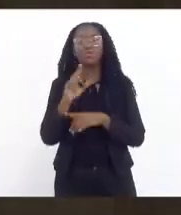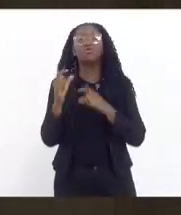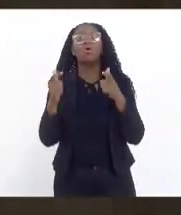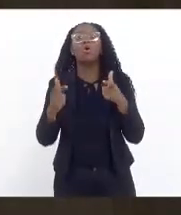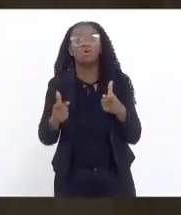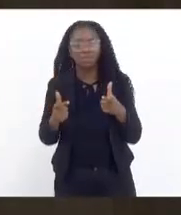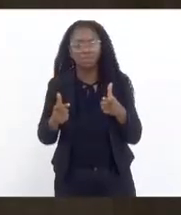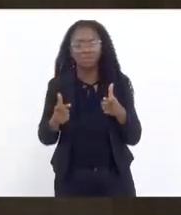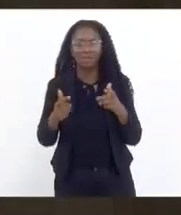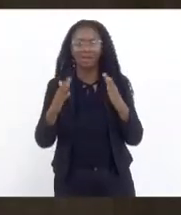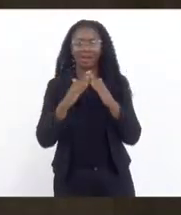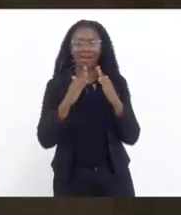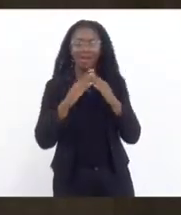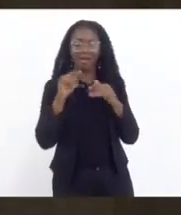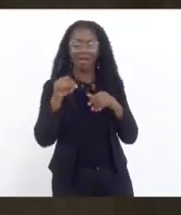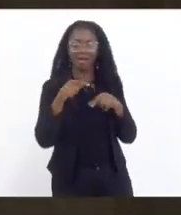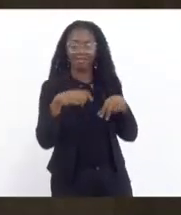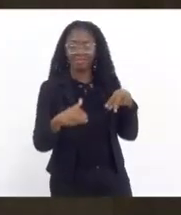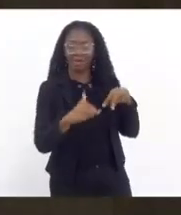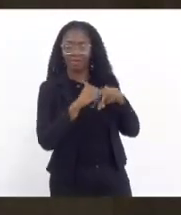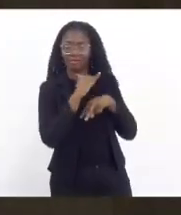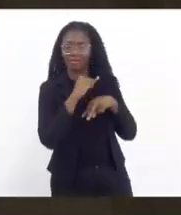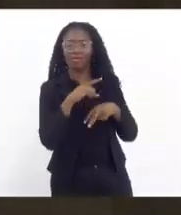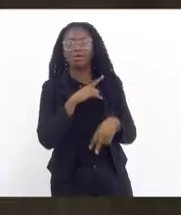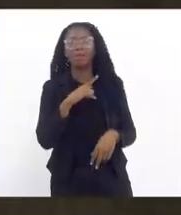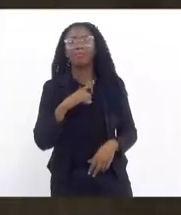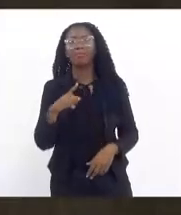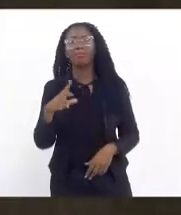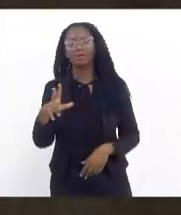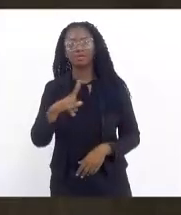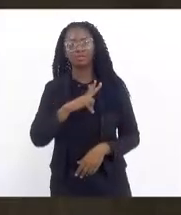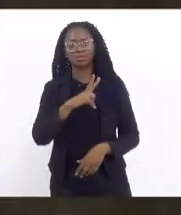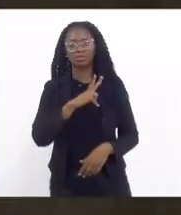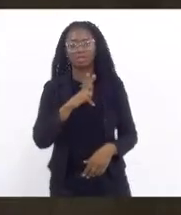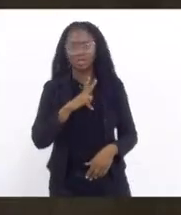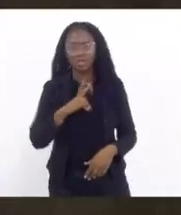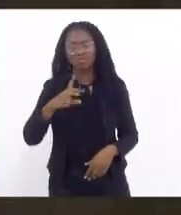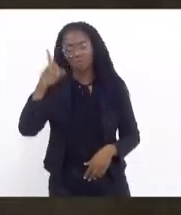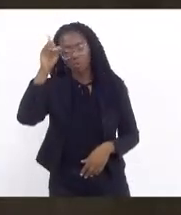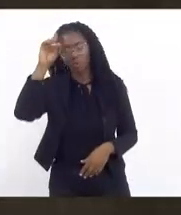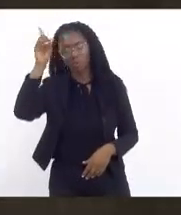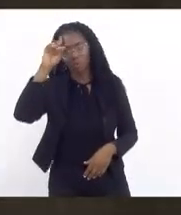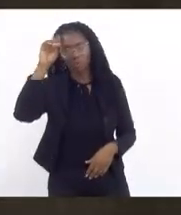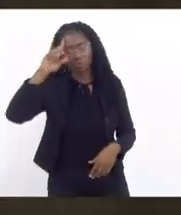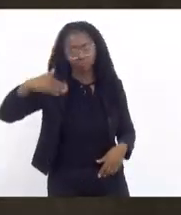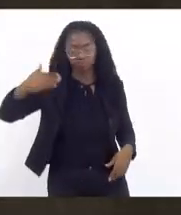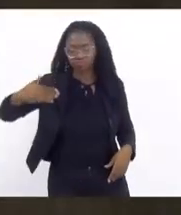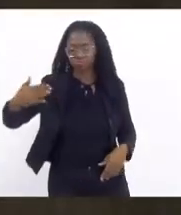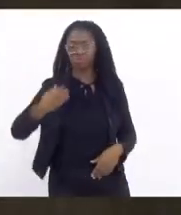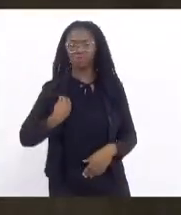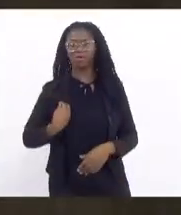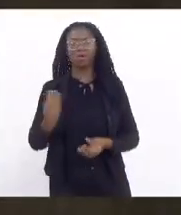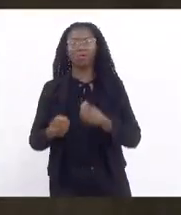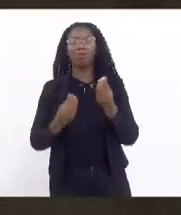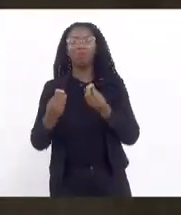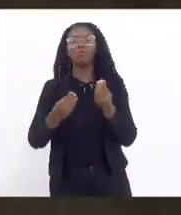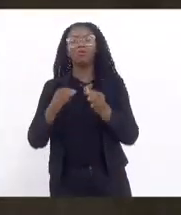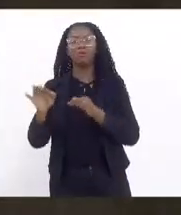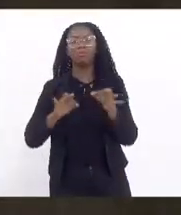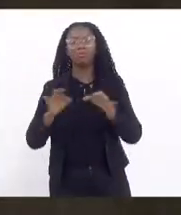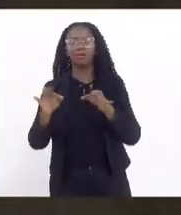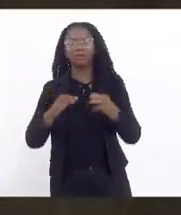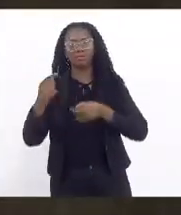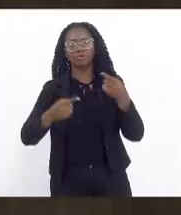vítima ou seja há uma particularidade que acontece no cotidiano então como construir políticas públicas que